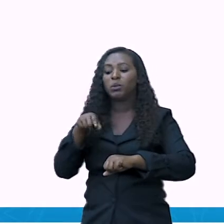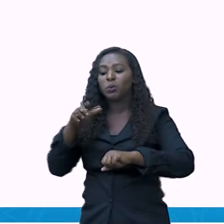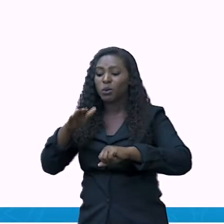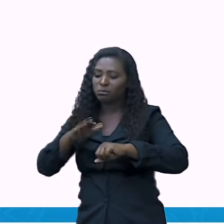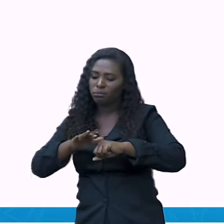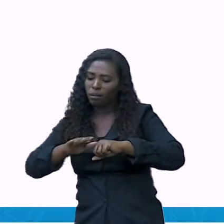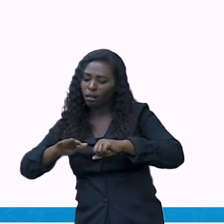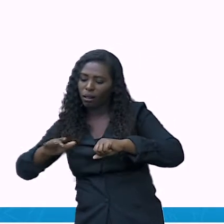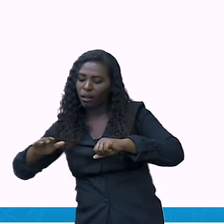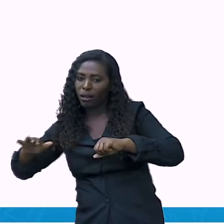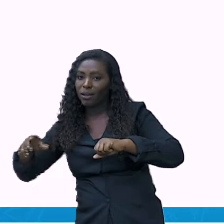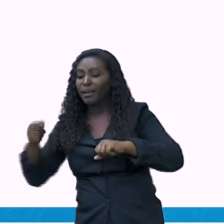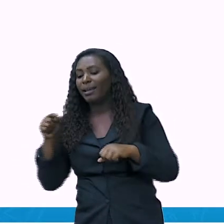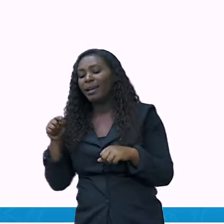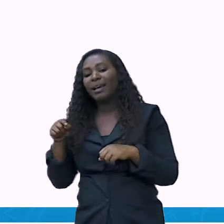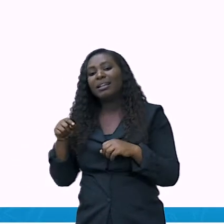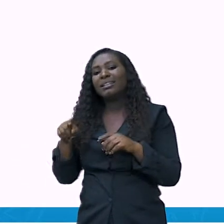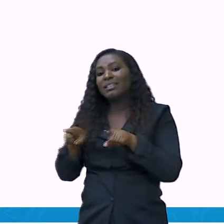povoada.